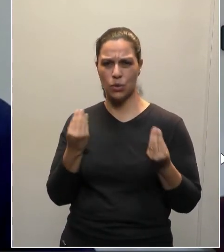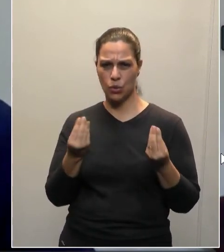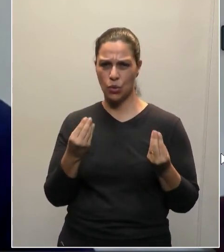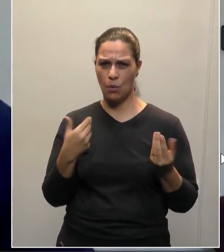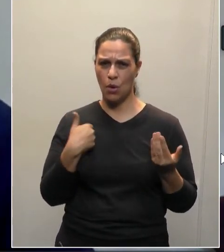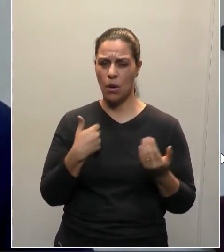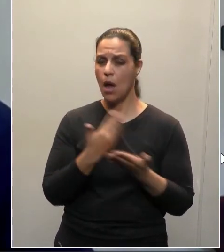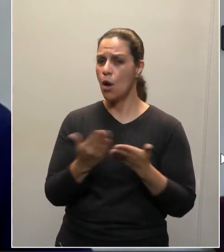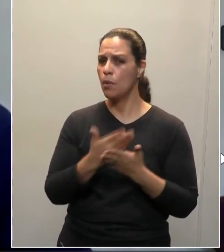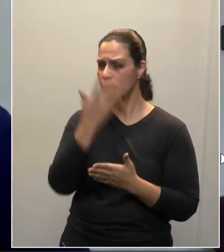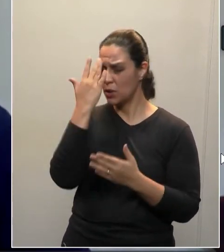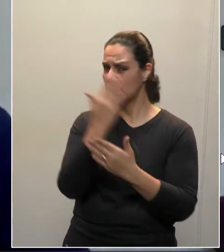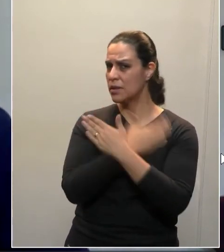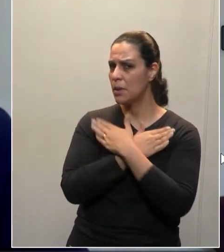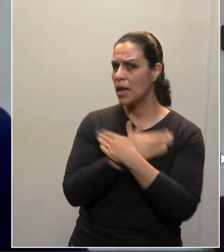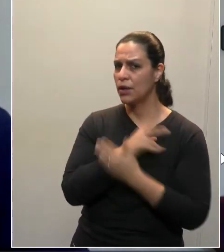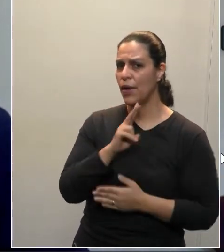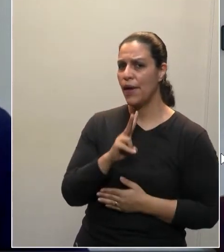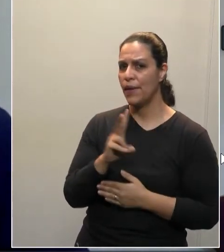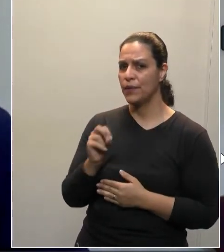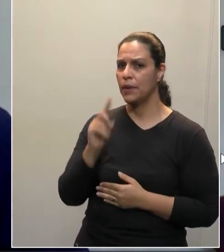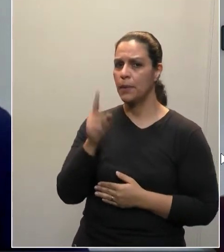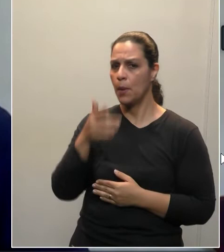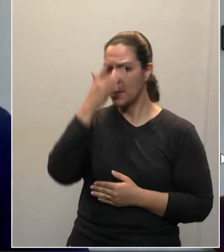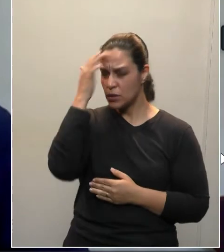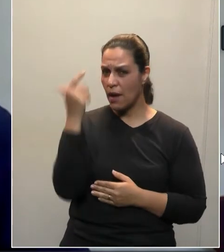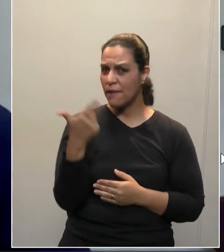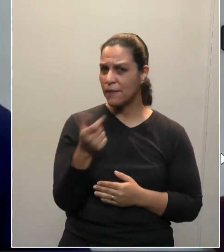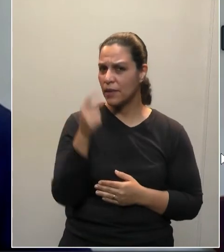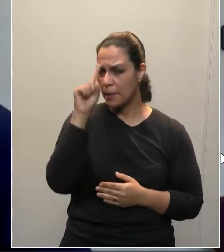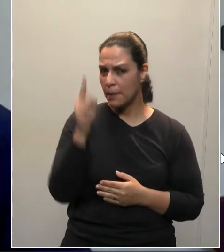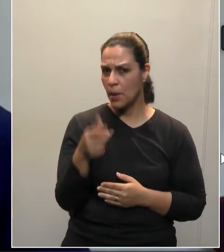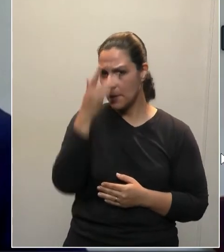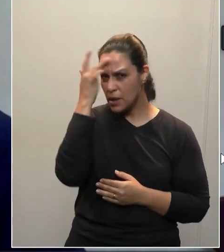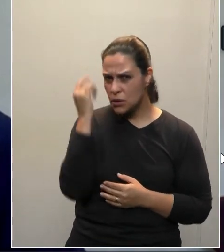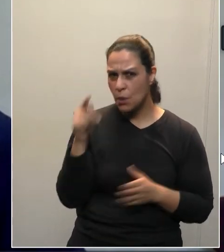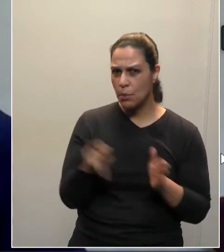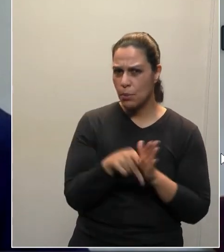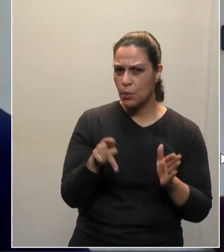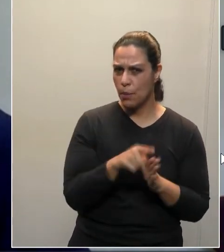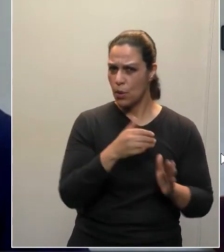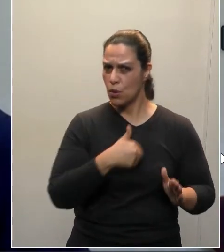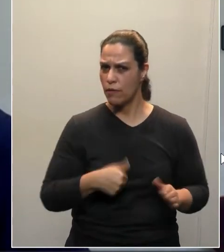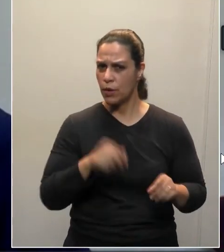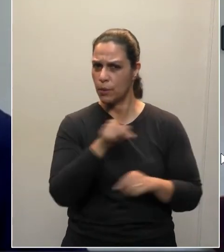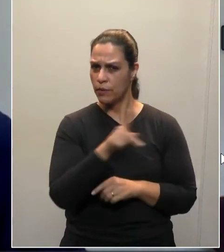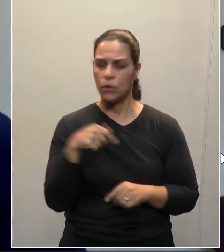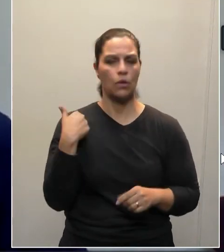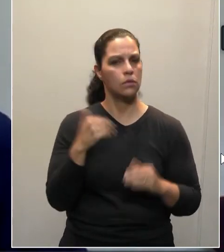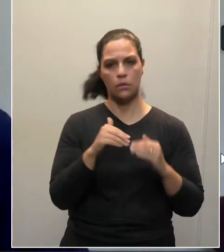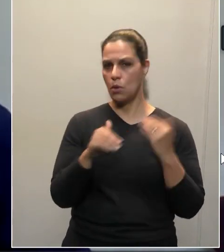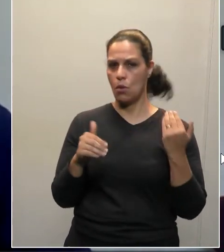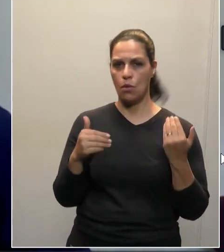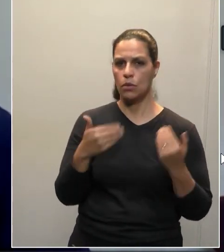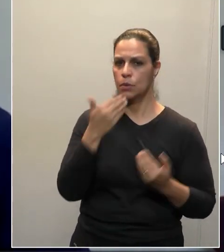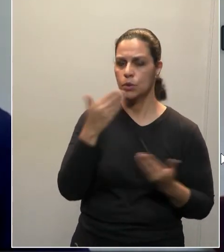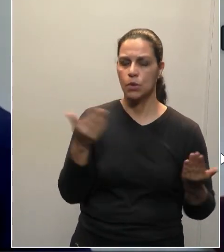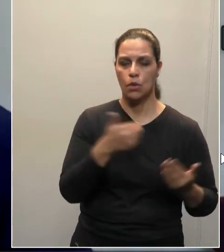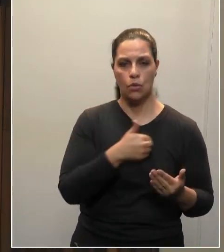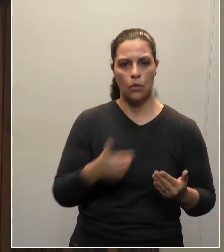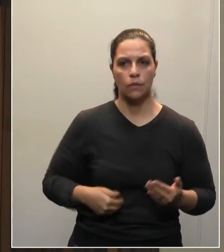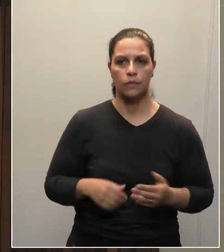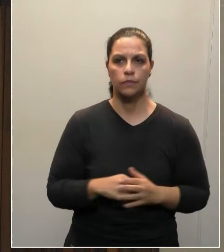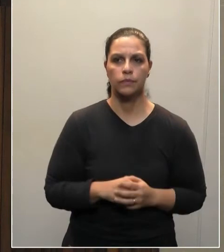desempregados mais de 20 mil professores da rede estadual. Isto é um absurdo, por isso nós não concordamos, e queremos que o governo...